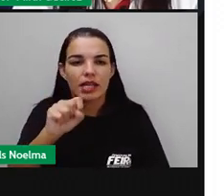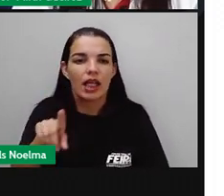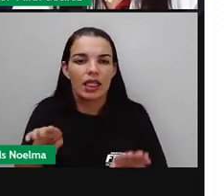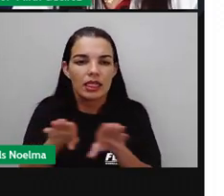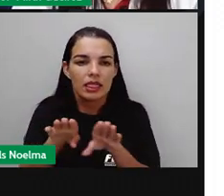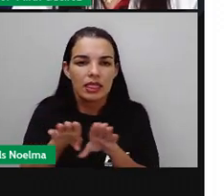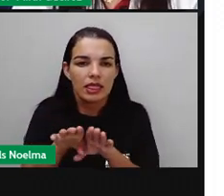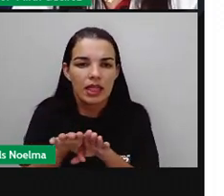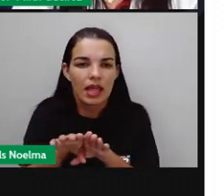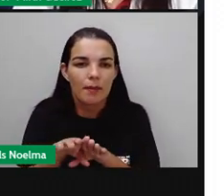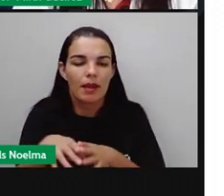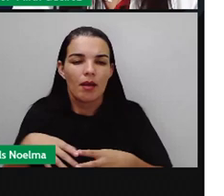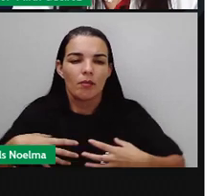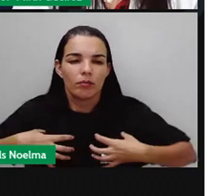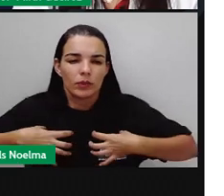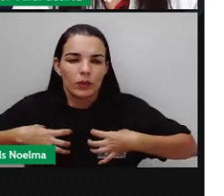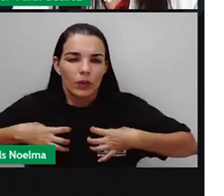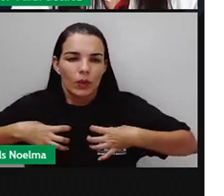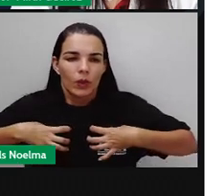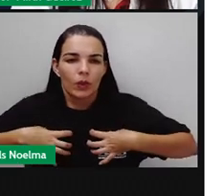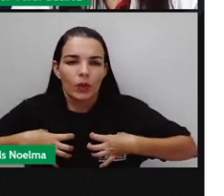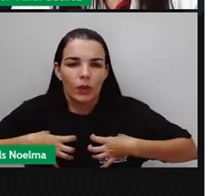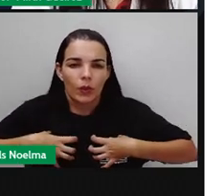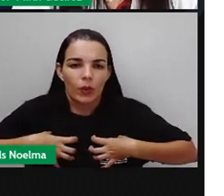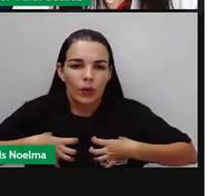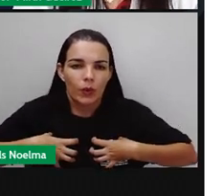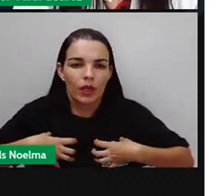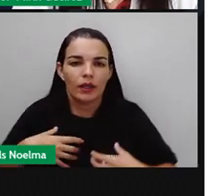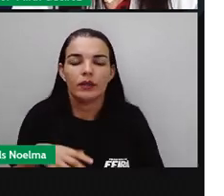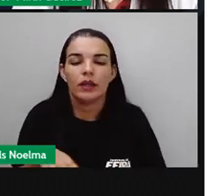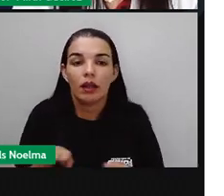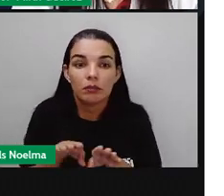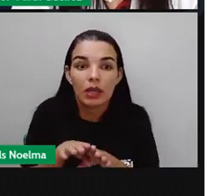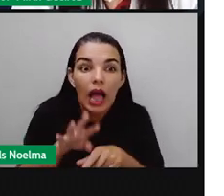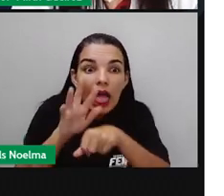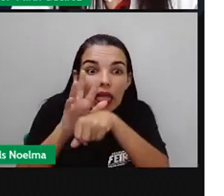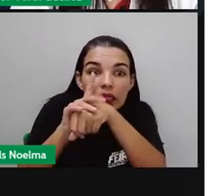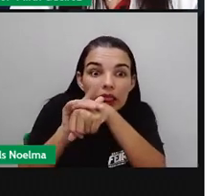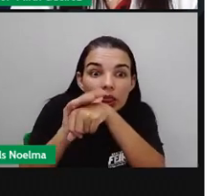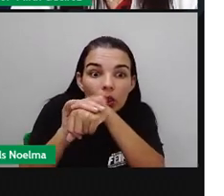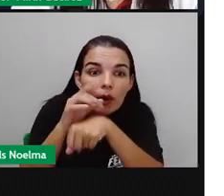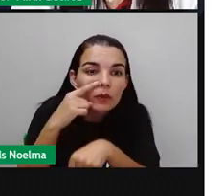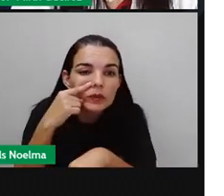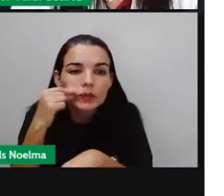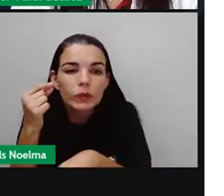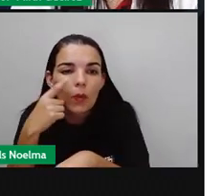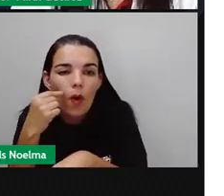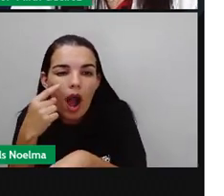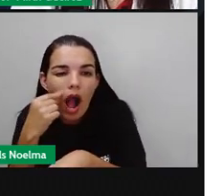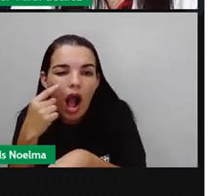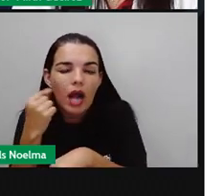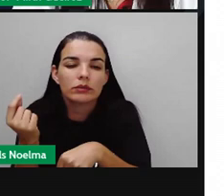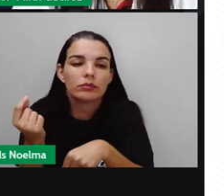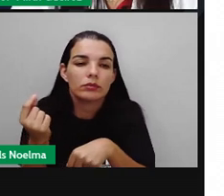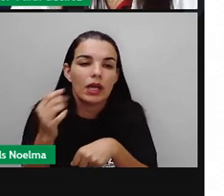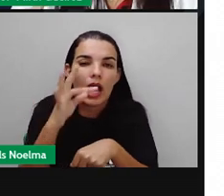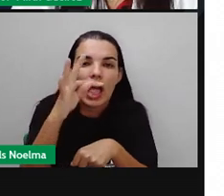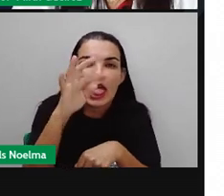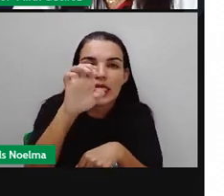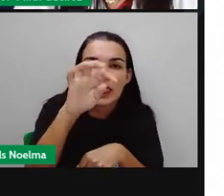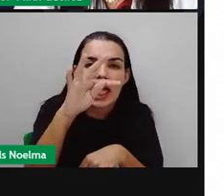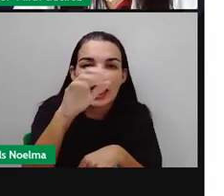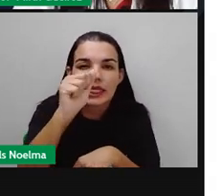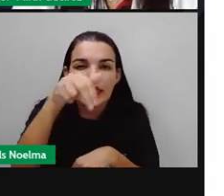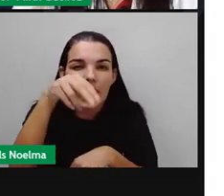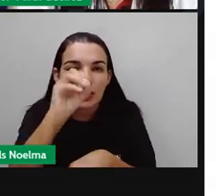tuberculose que atinge aí os pulmões, a sífilis, né? Que atinge aí os nossos órgãos genitais. O tétano que é causado pela